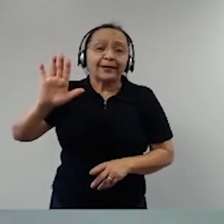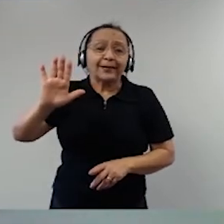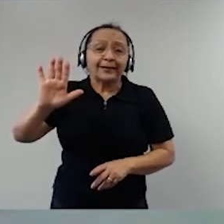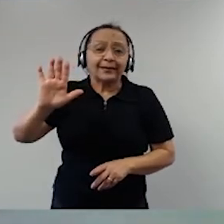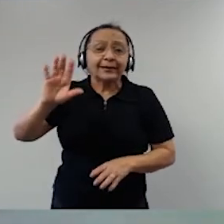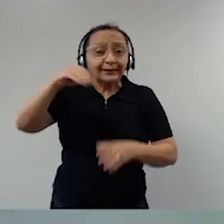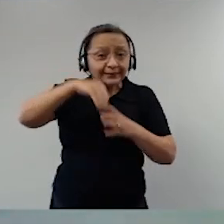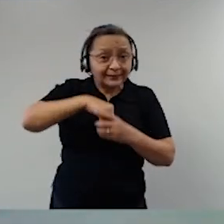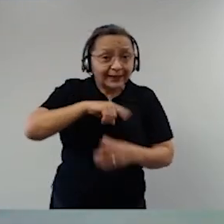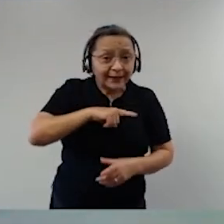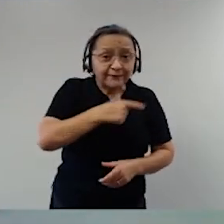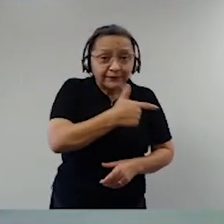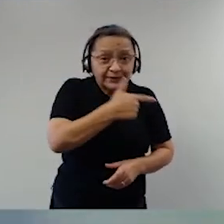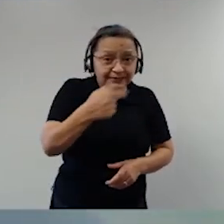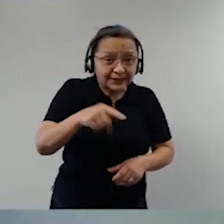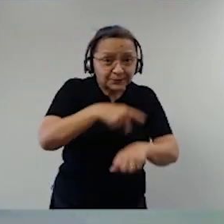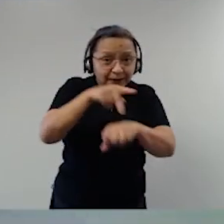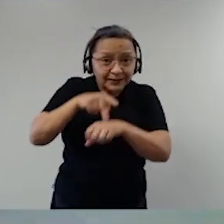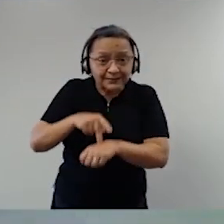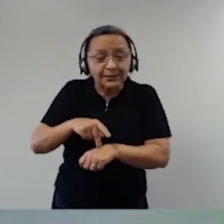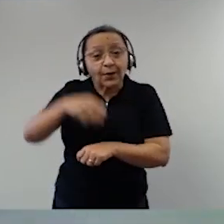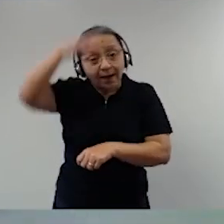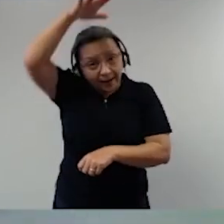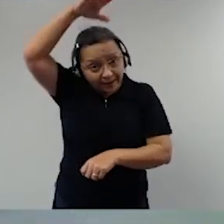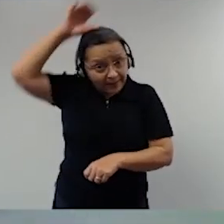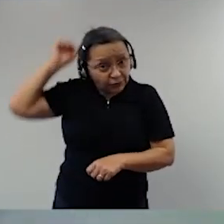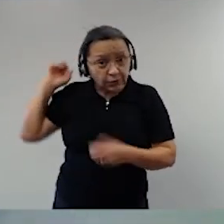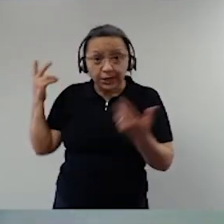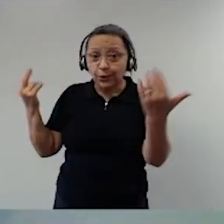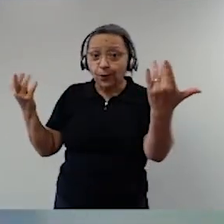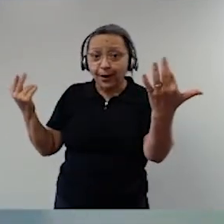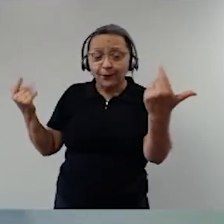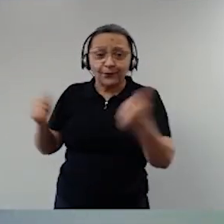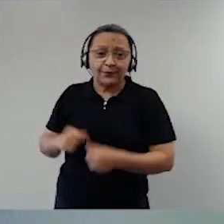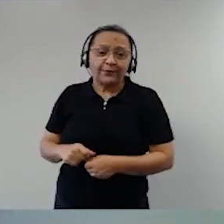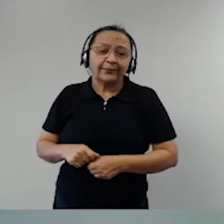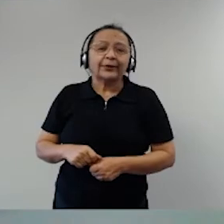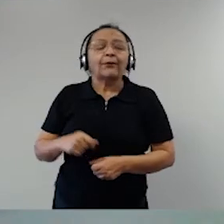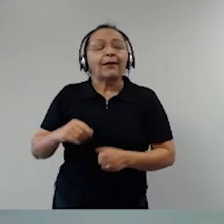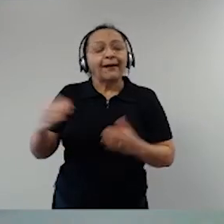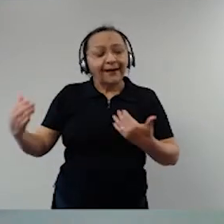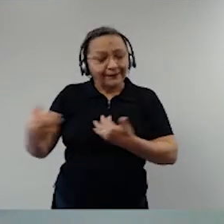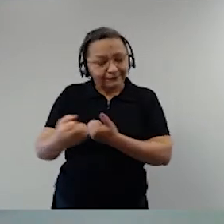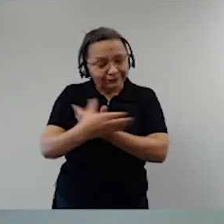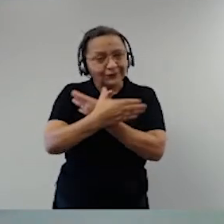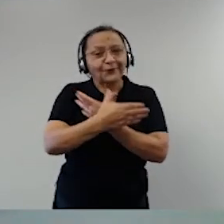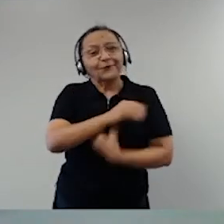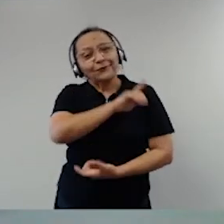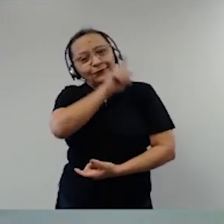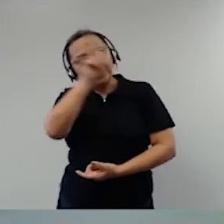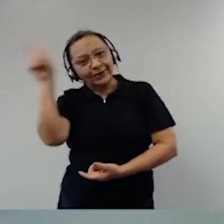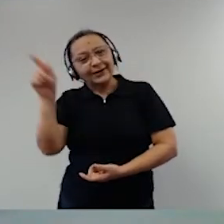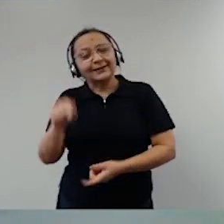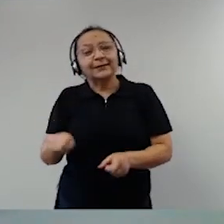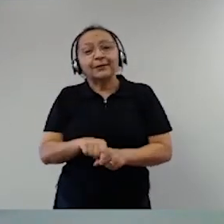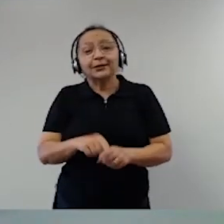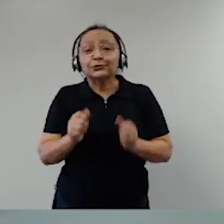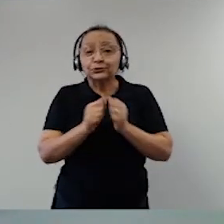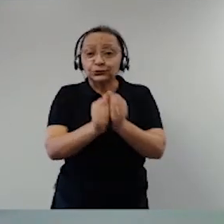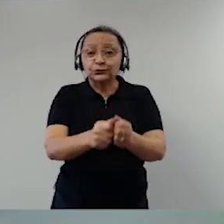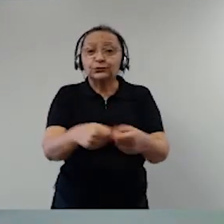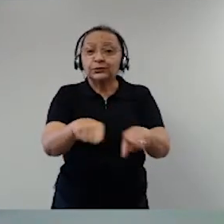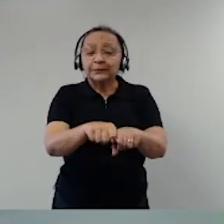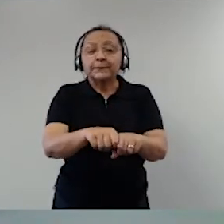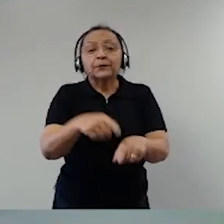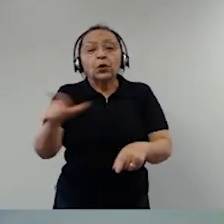força armada, vamos lá, vamos trabalhar, vamos embora, vamos fazer isso aí para as comunidades indígenas. E, paralelo a isso, outras políticas públicas como